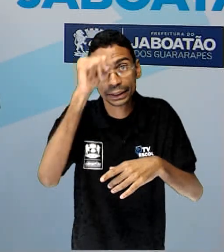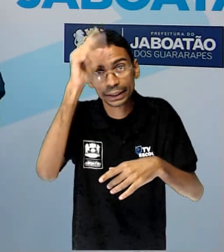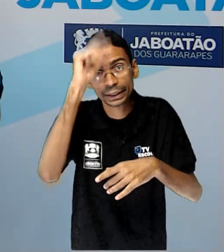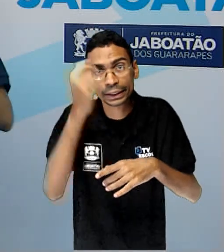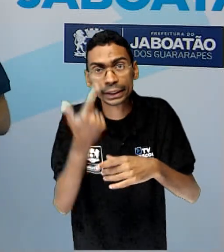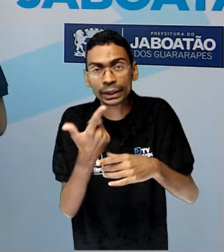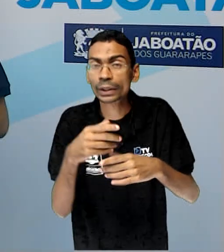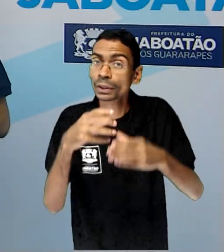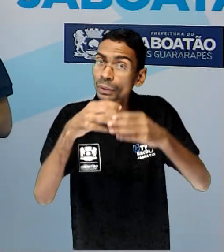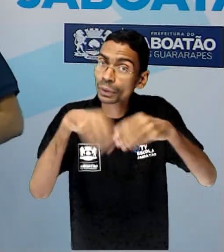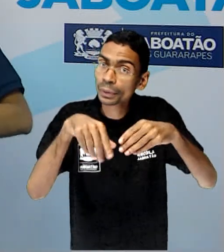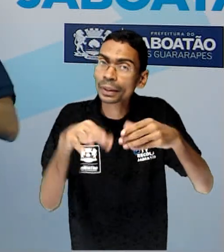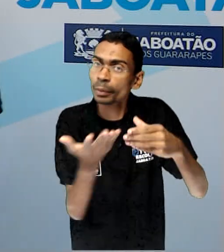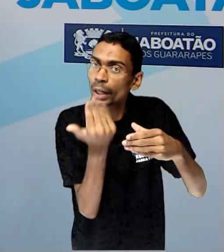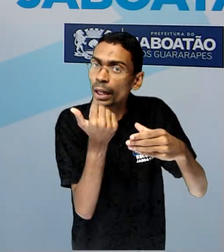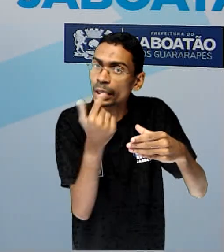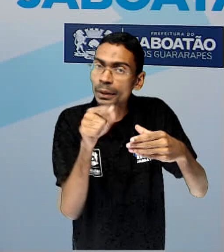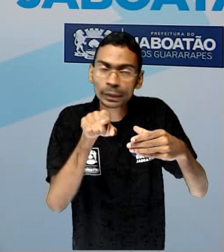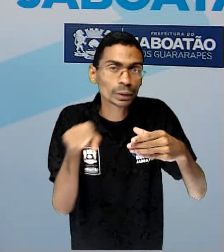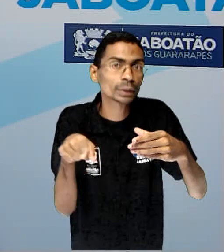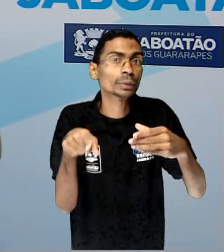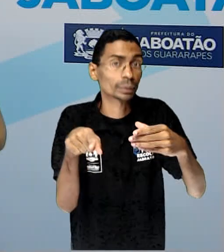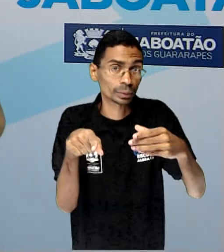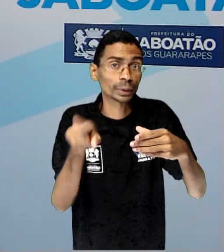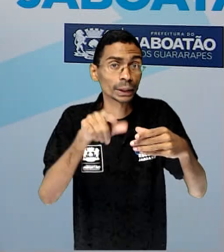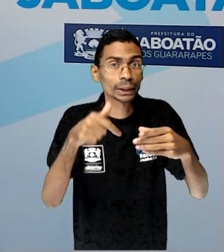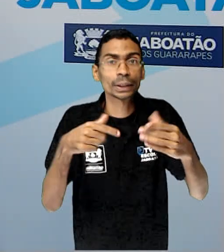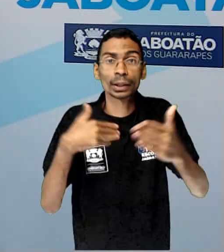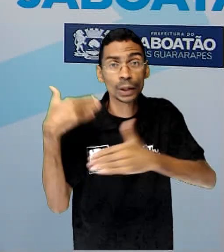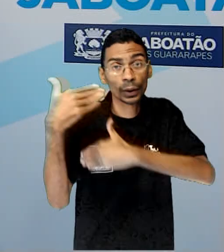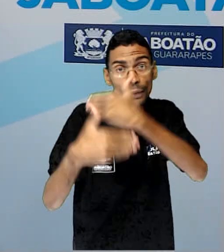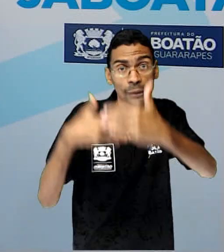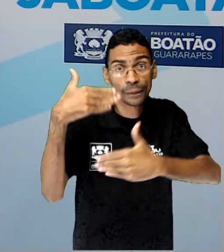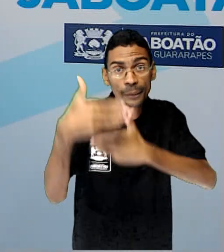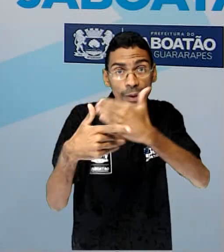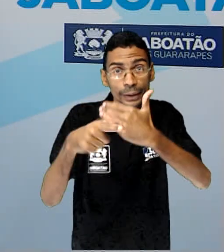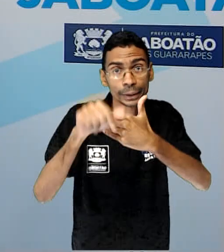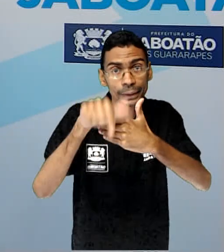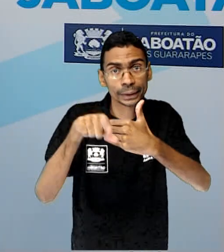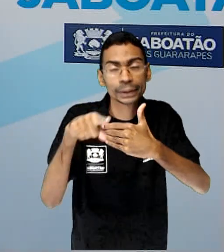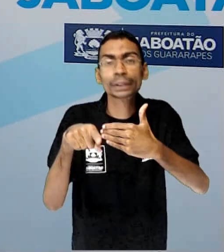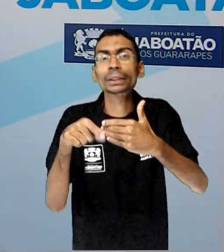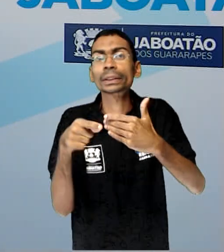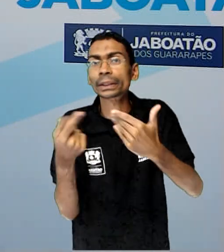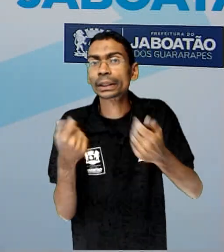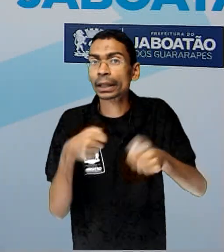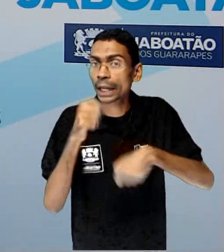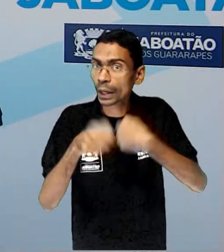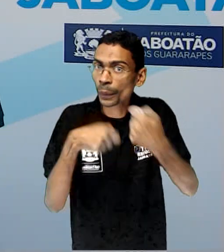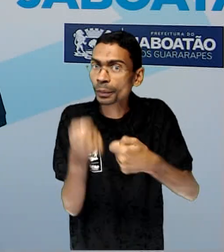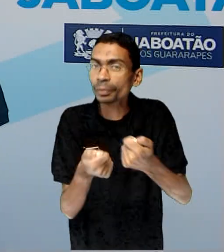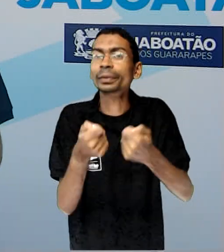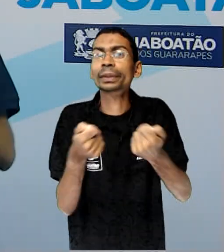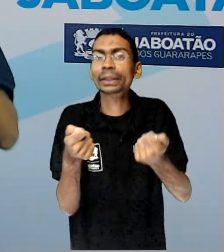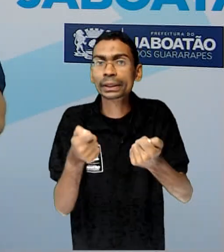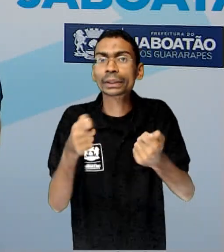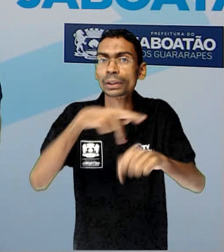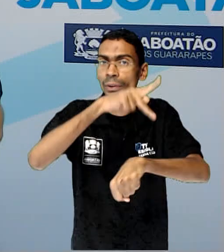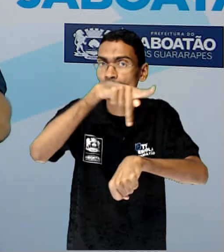ovos que elas botam. Então, tudo isso faz parte do desenvolvimento da economia, não é?